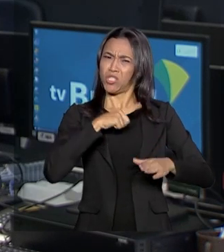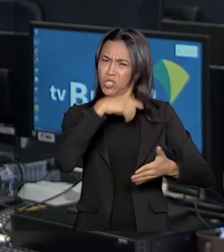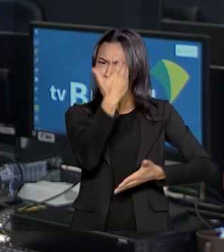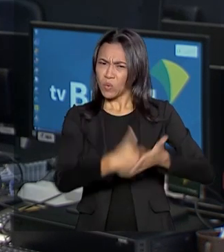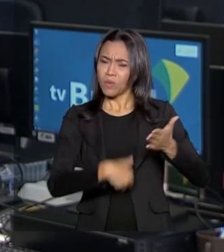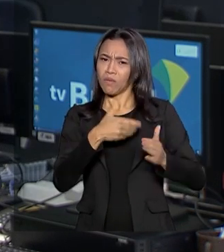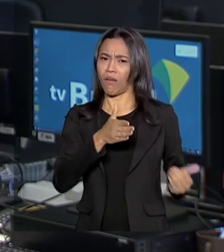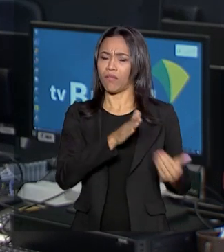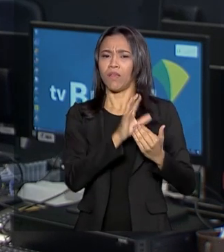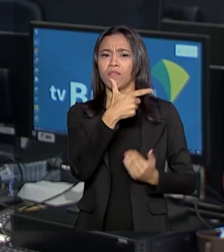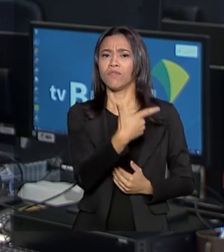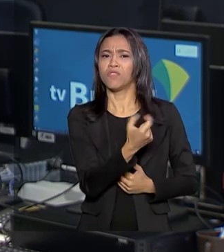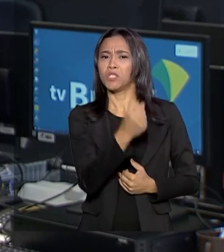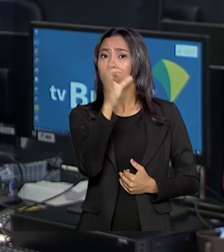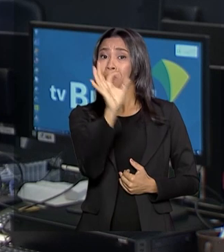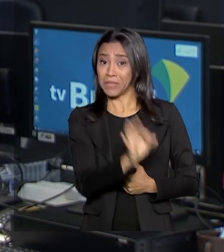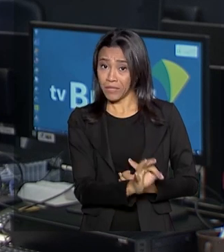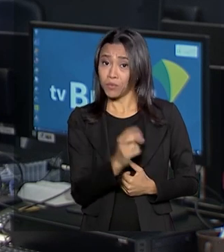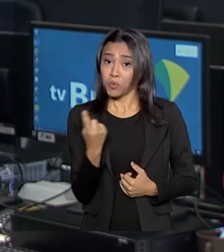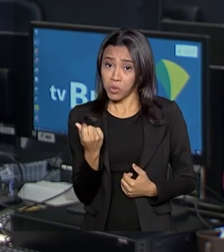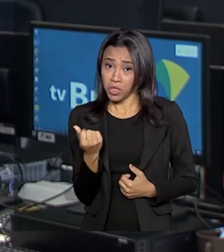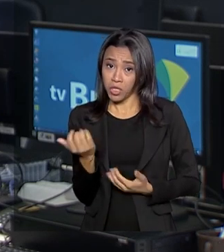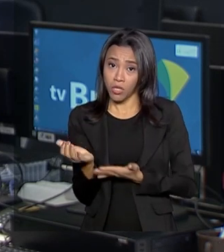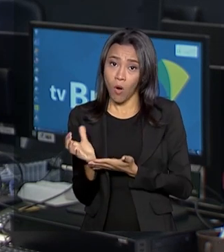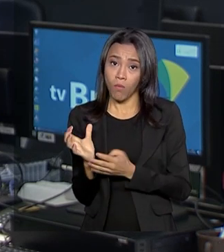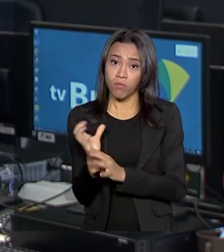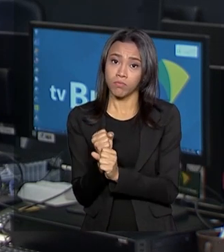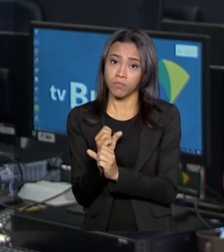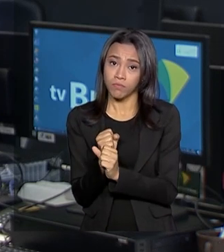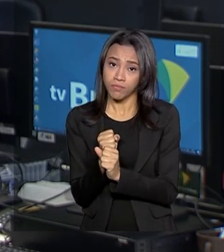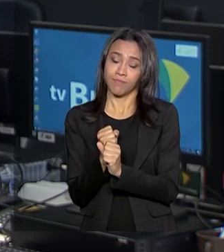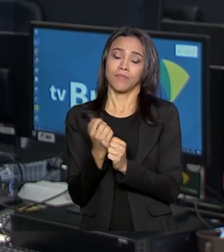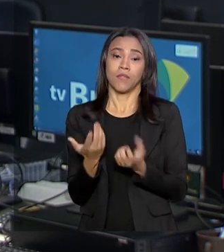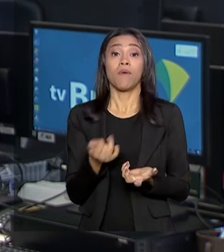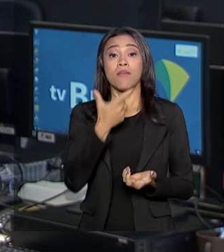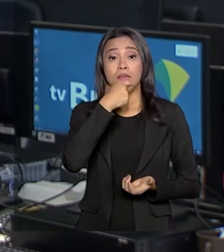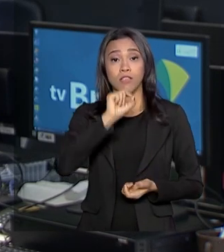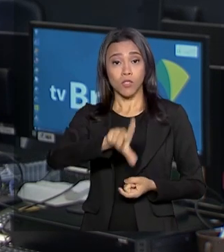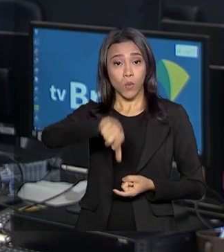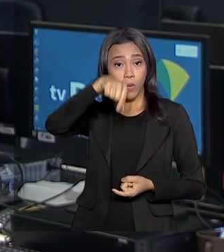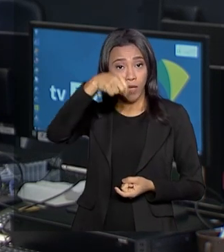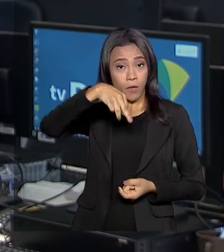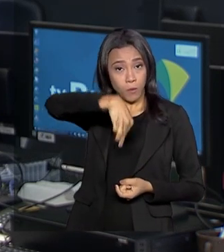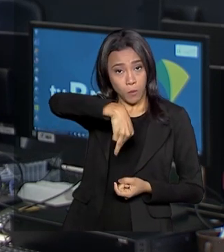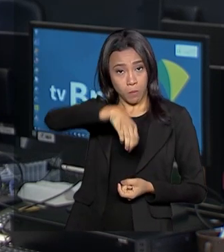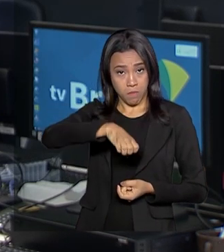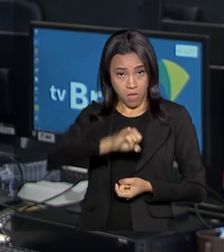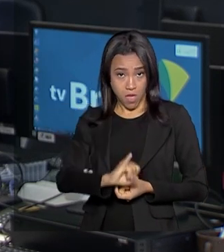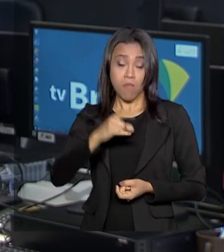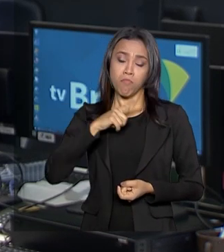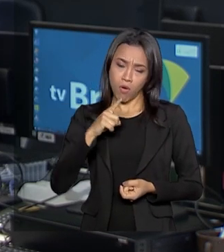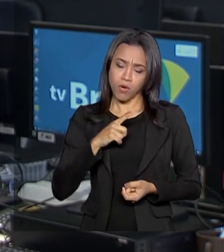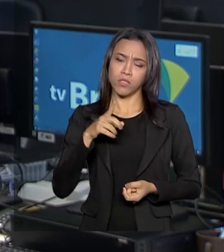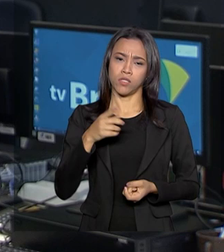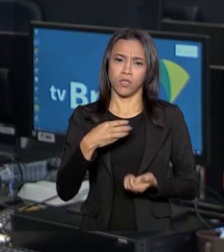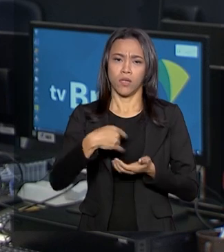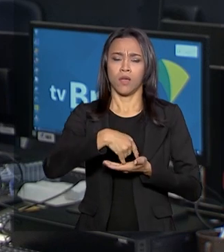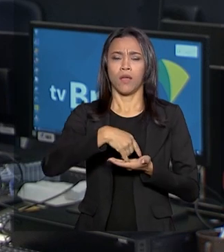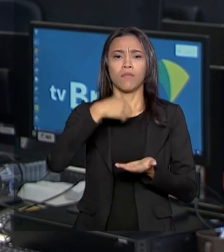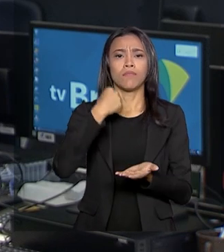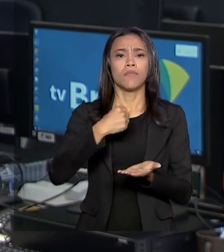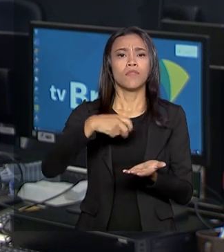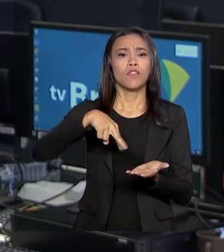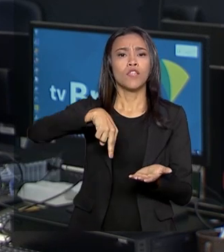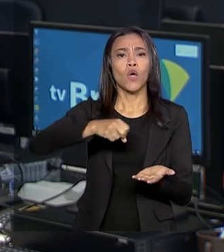20% do faturamento. Quem se torna MEI passa a ter CNPJ e pode emitir notas fiscais. Apenas a